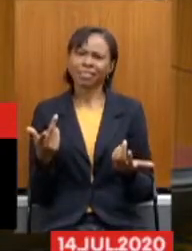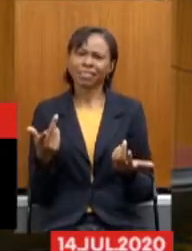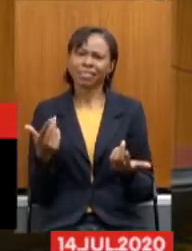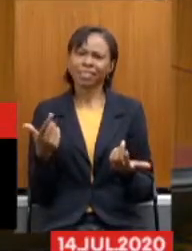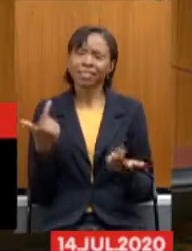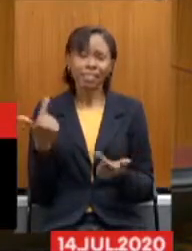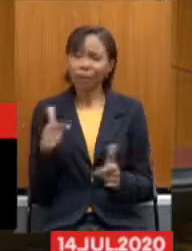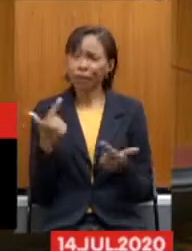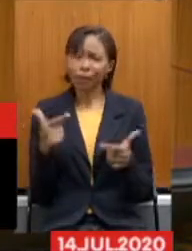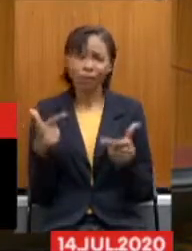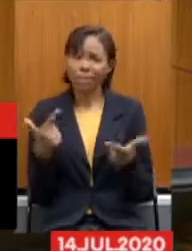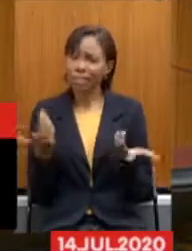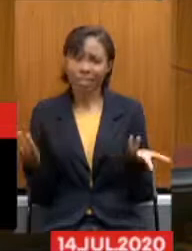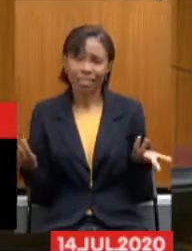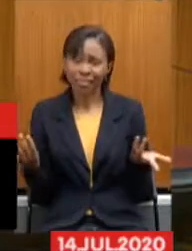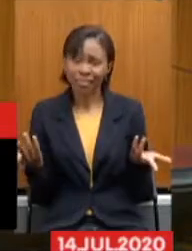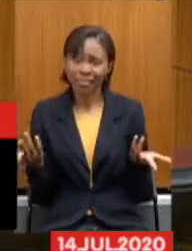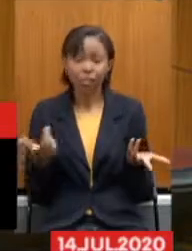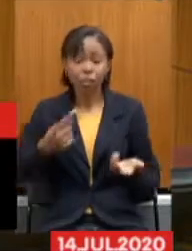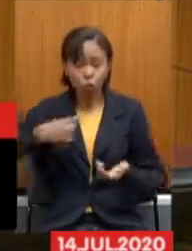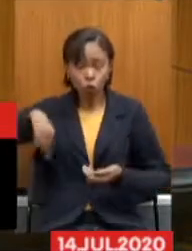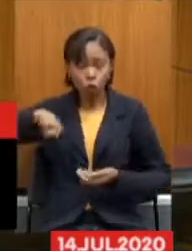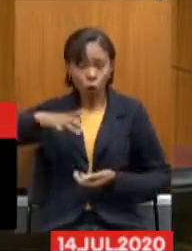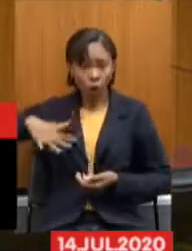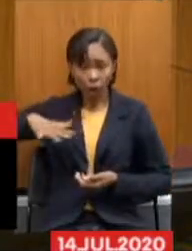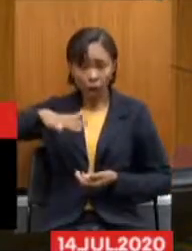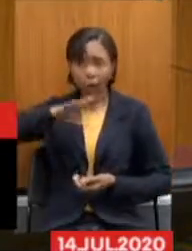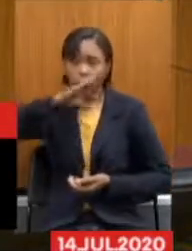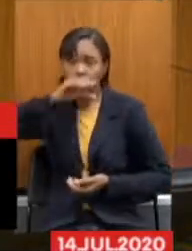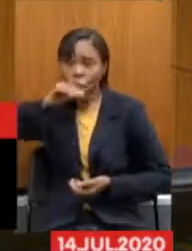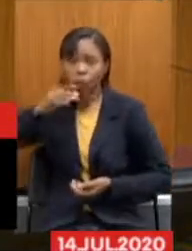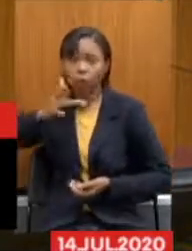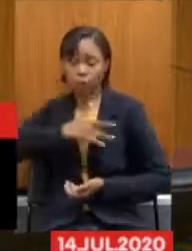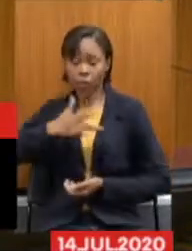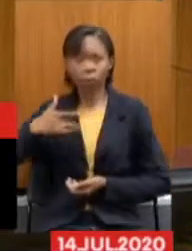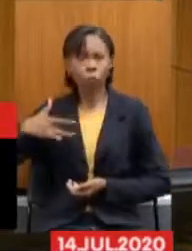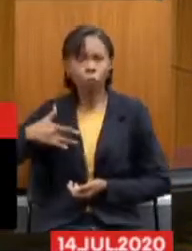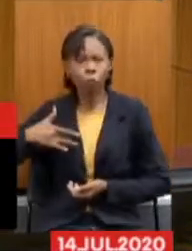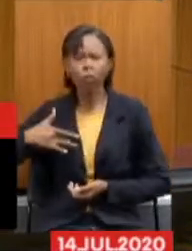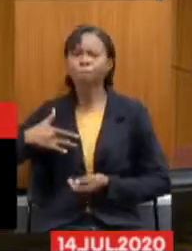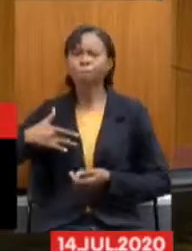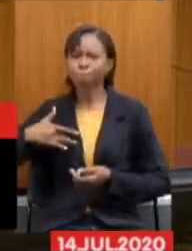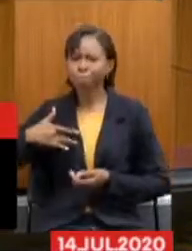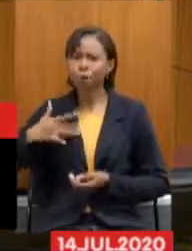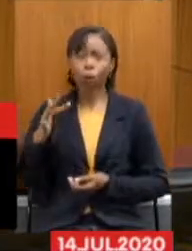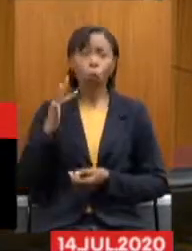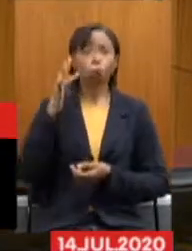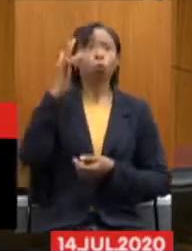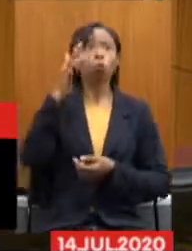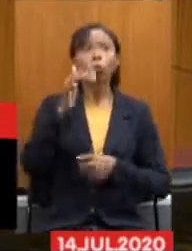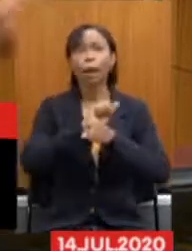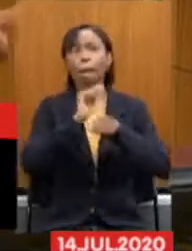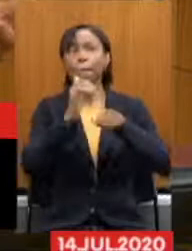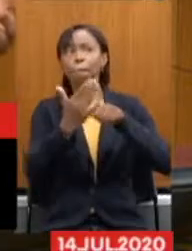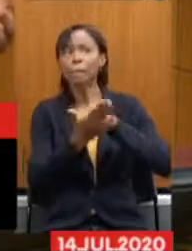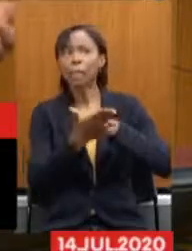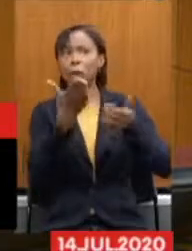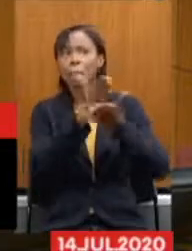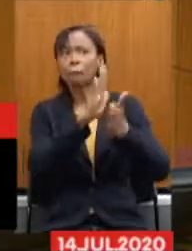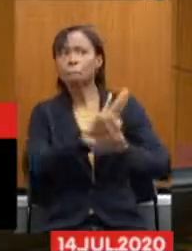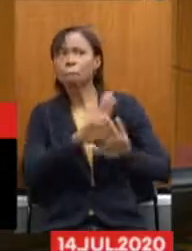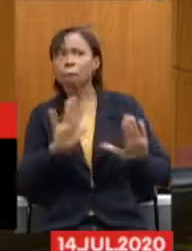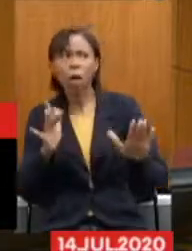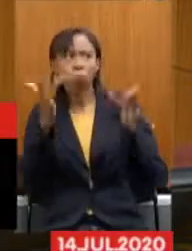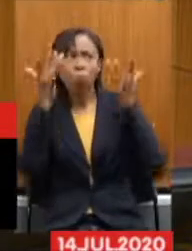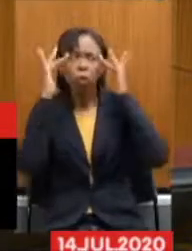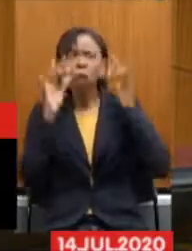Então, para nós servidores, vai ser uma, quando acabar a pandemia, daqui não sei quanto tempo, aqueles